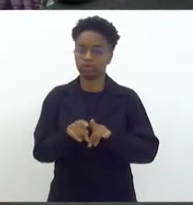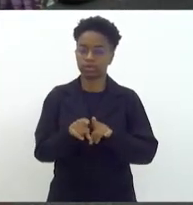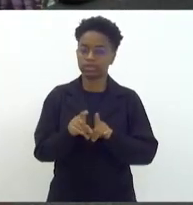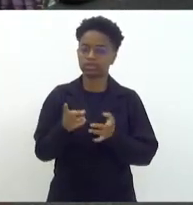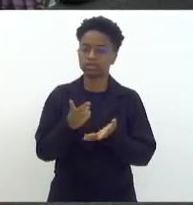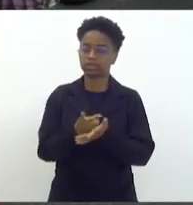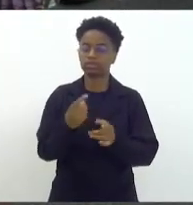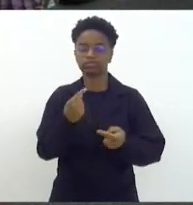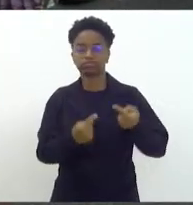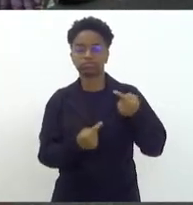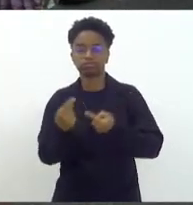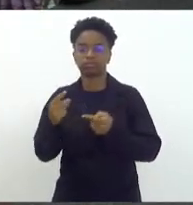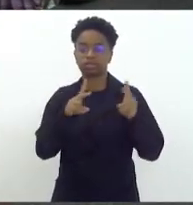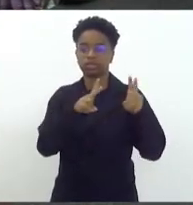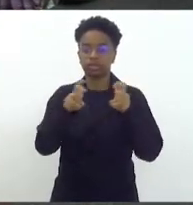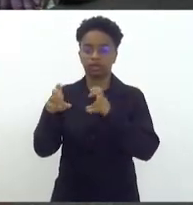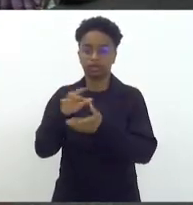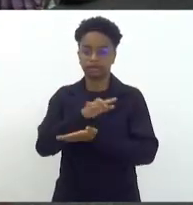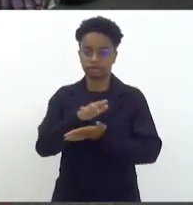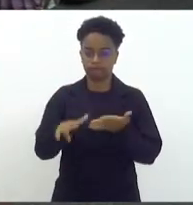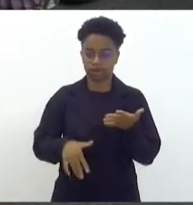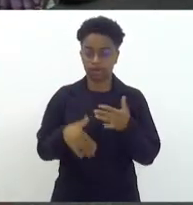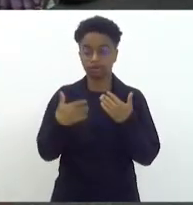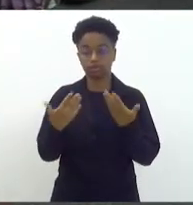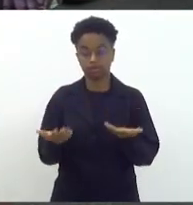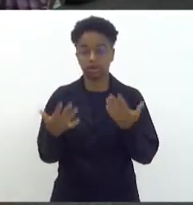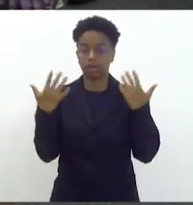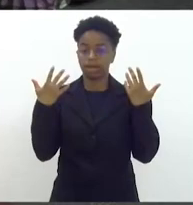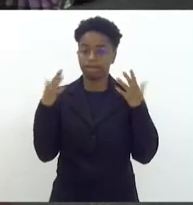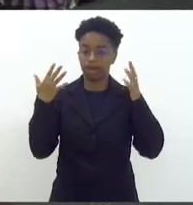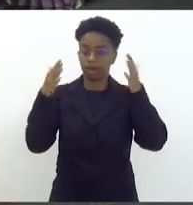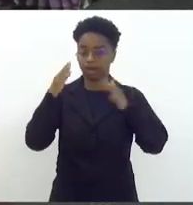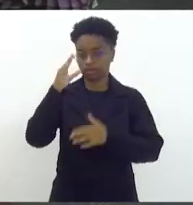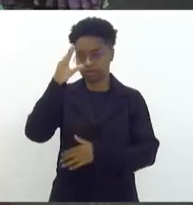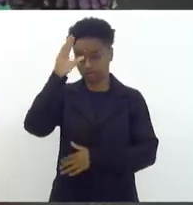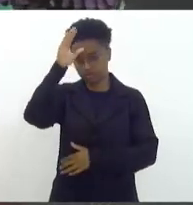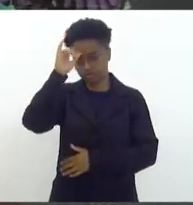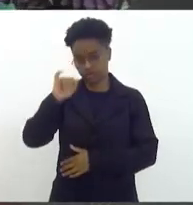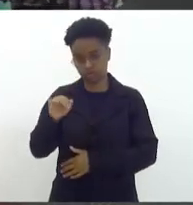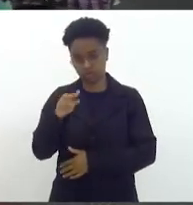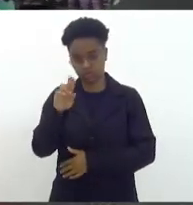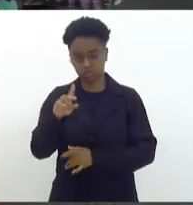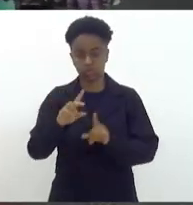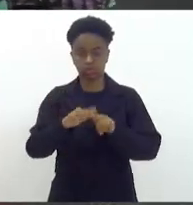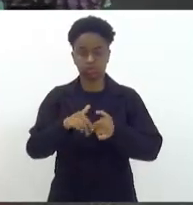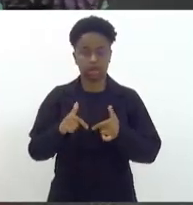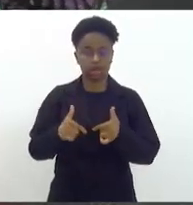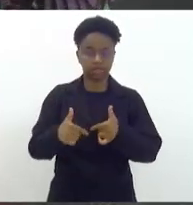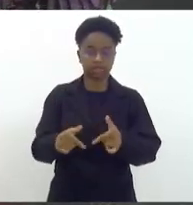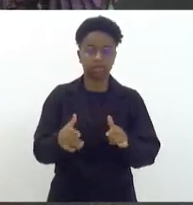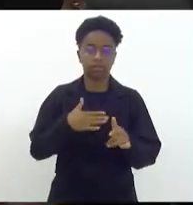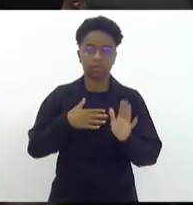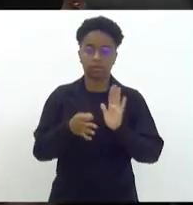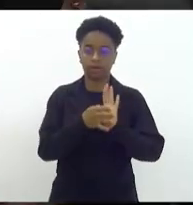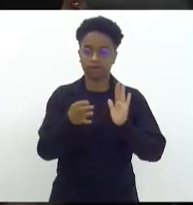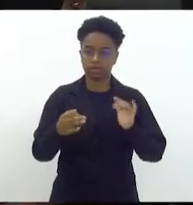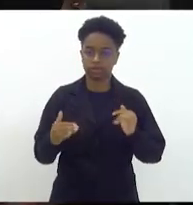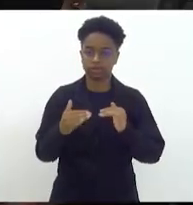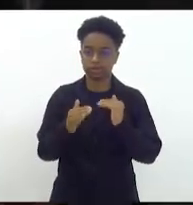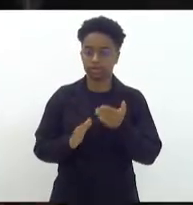sempre dentro de todas essas questões. então, palmas para a deputada Tia Ju pela iniciativa e o parecer é favorável.